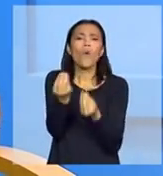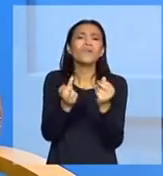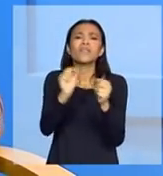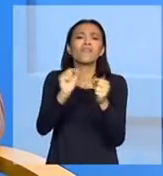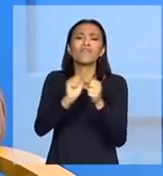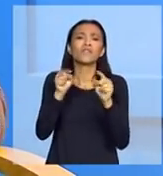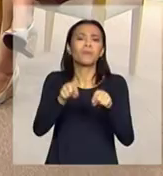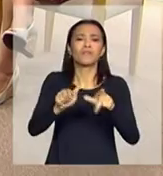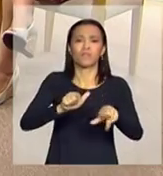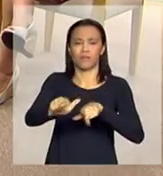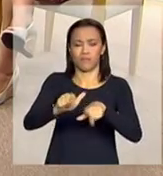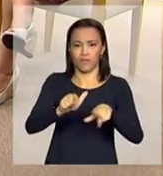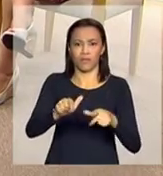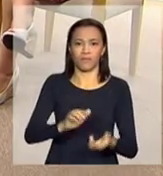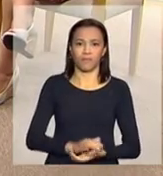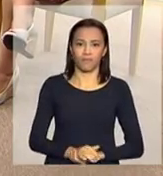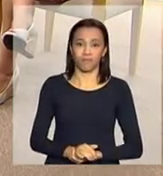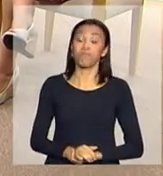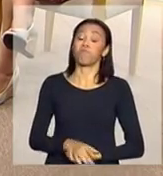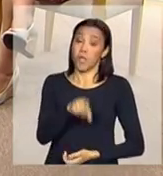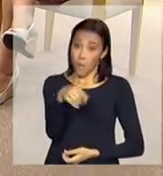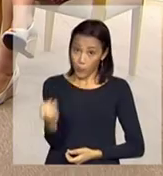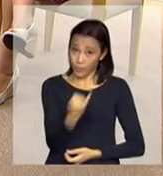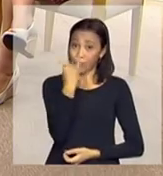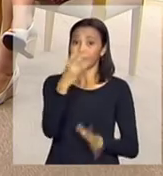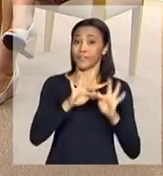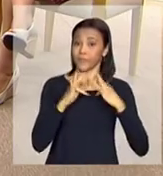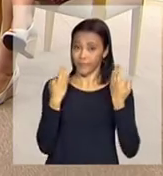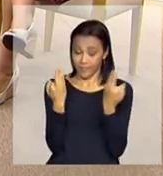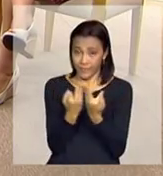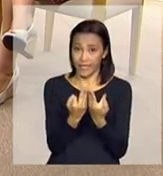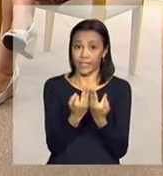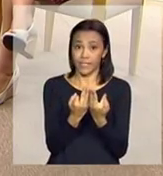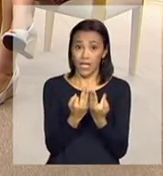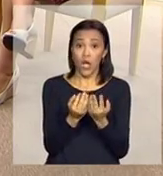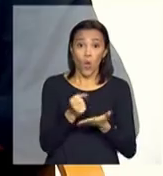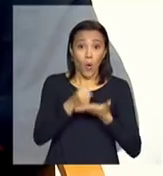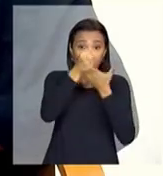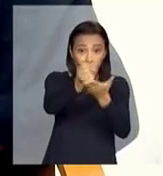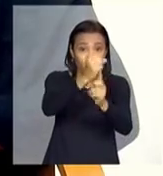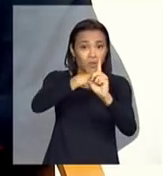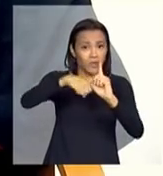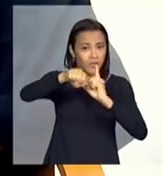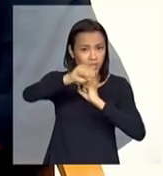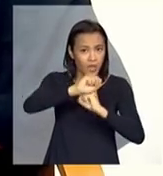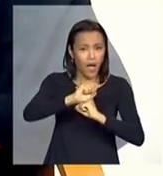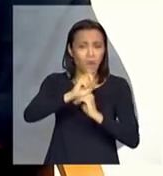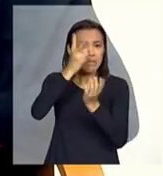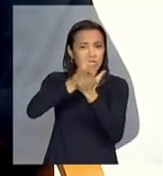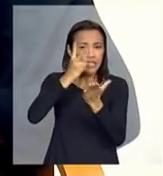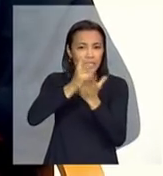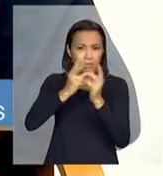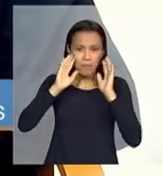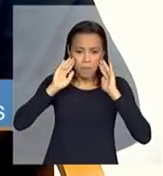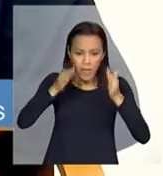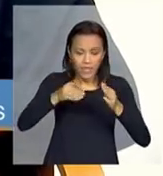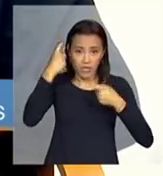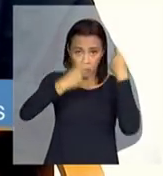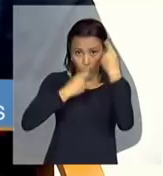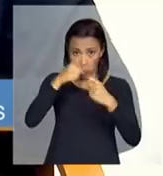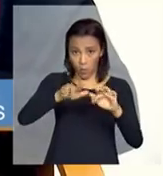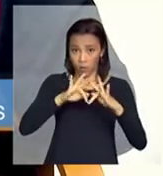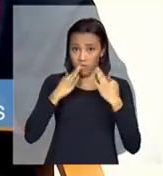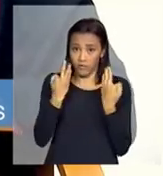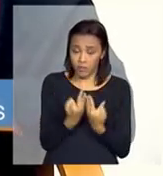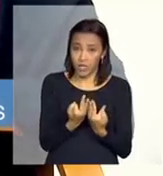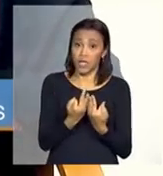feito isso? Muito importante as famílias. A assistência social, ela tem a centralidade na família. A centralidade na